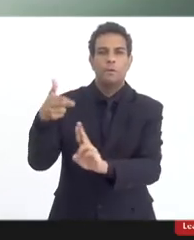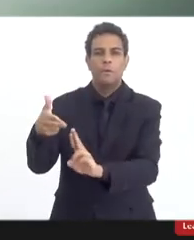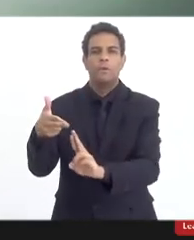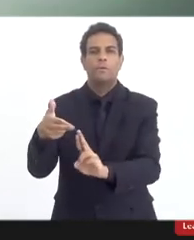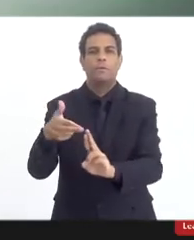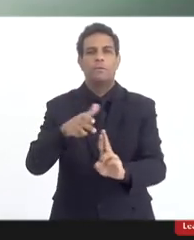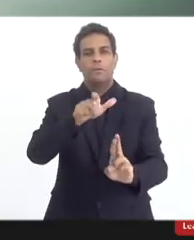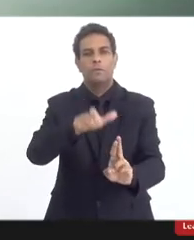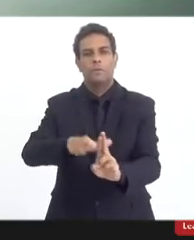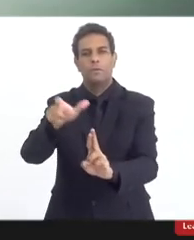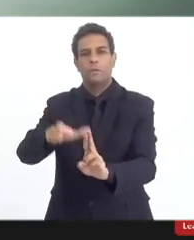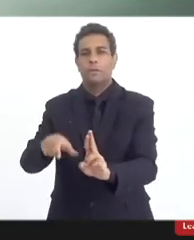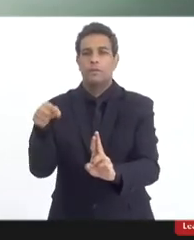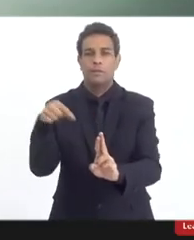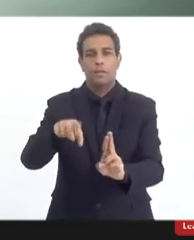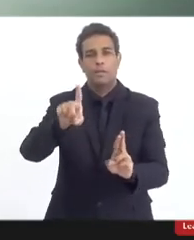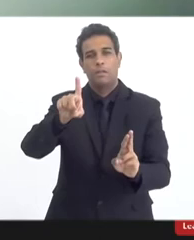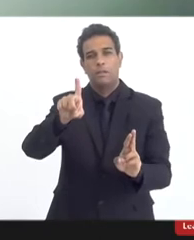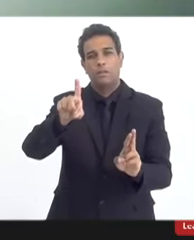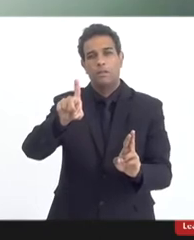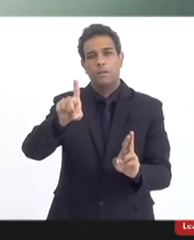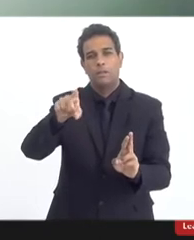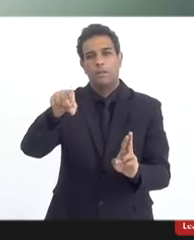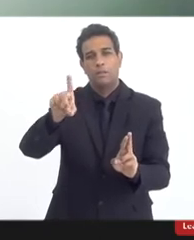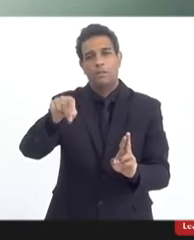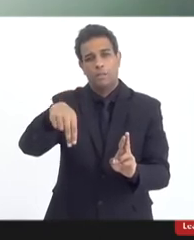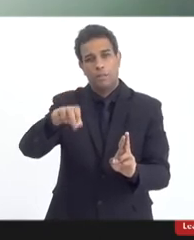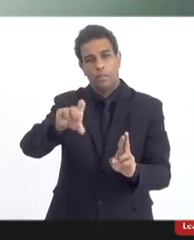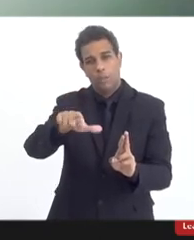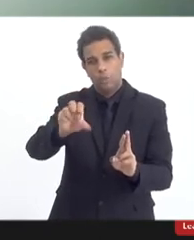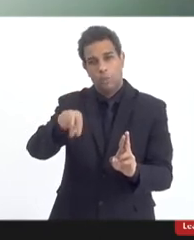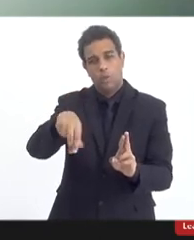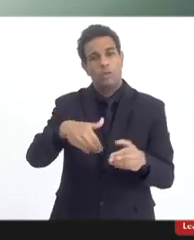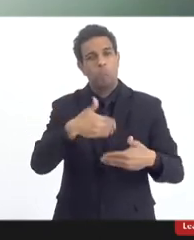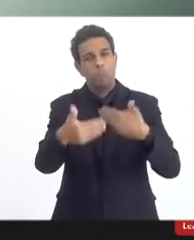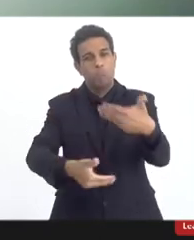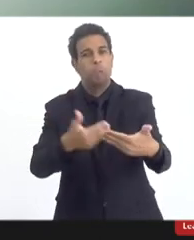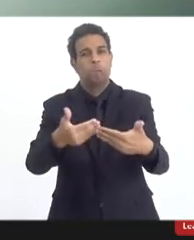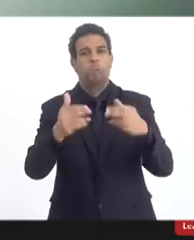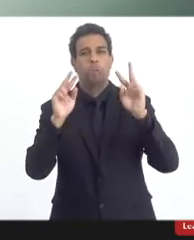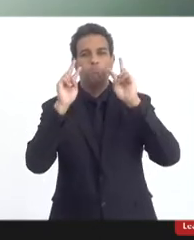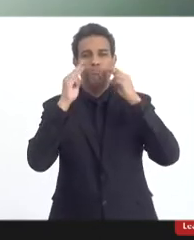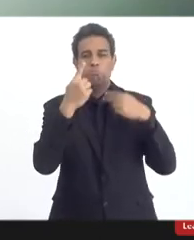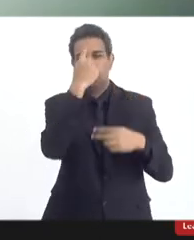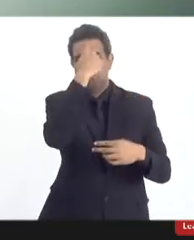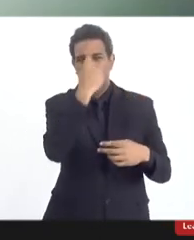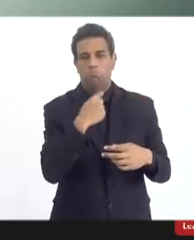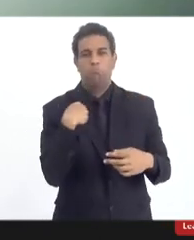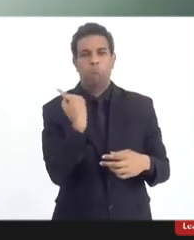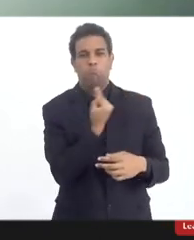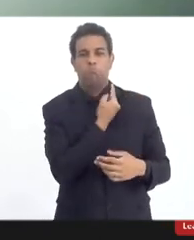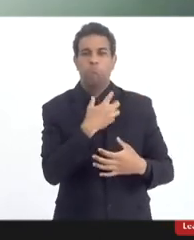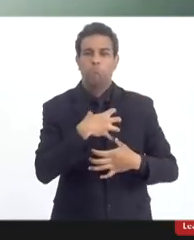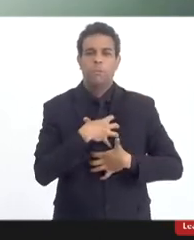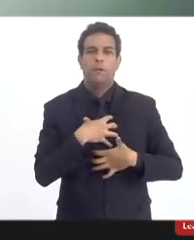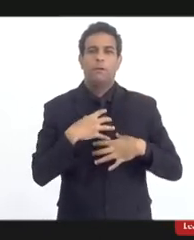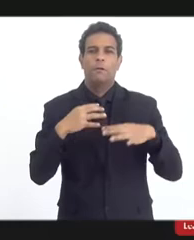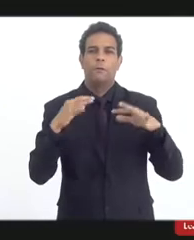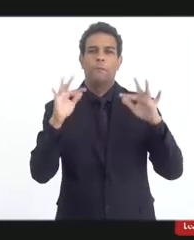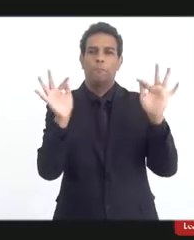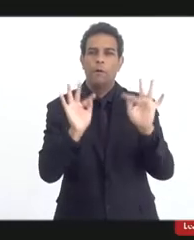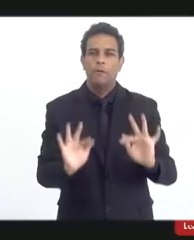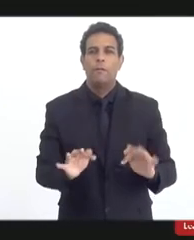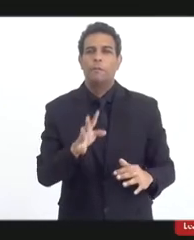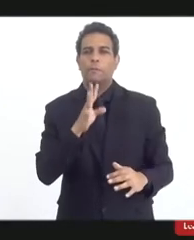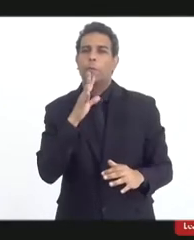do Diácono Nelson, né? O seu trabalho segue à frente da sua figura, por isso estamos todos muito ansiosos por lhe